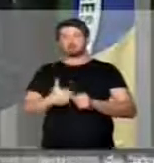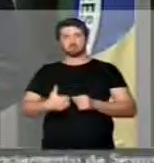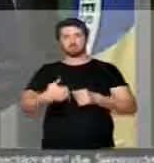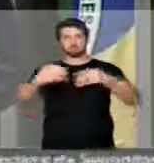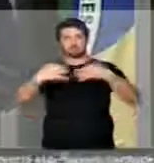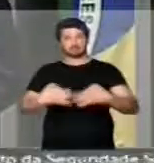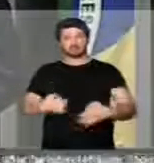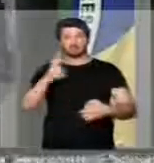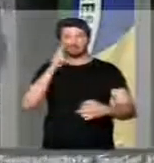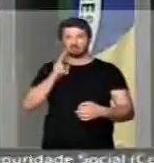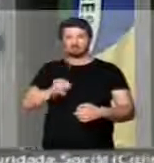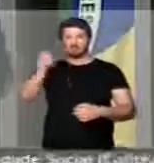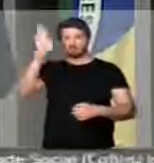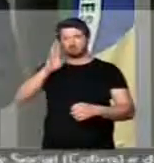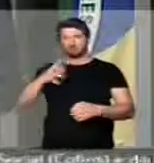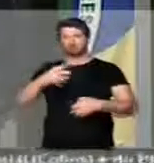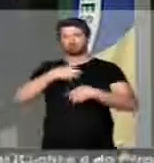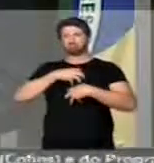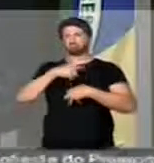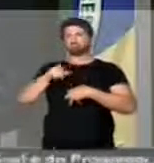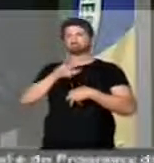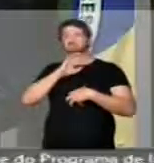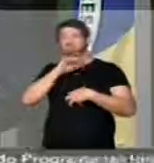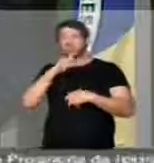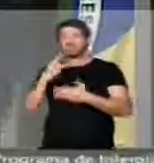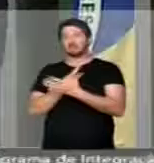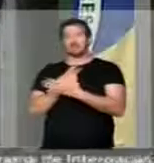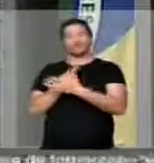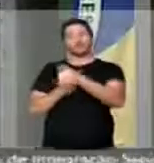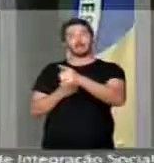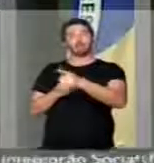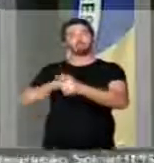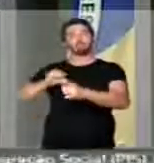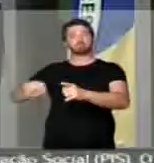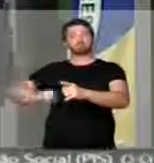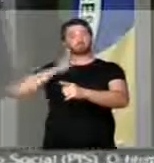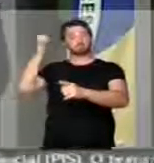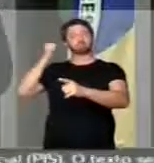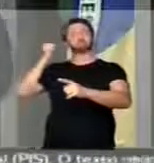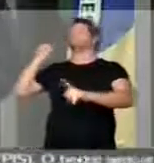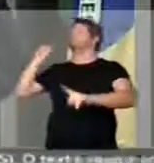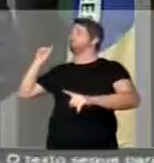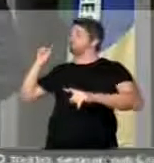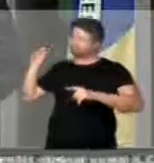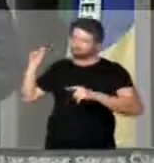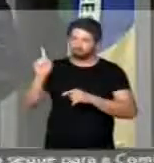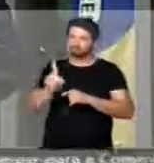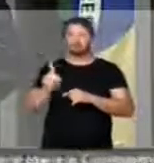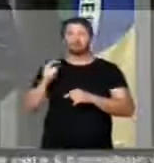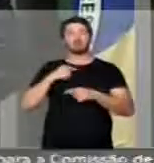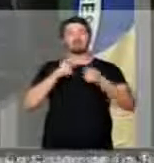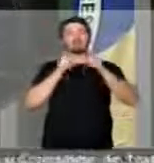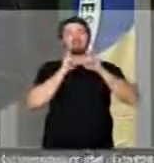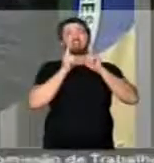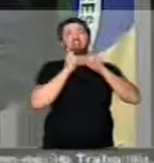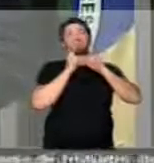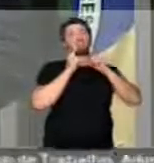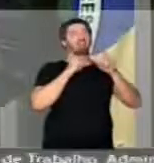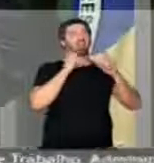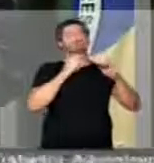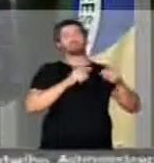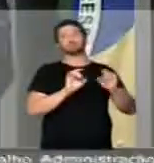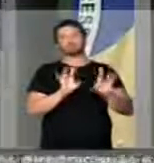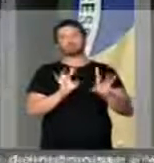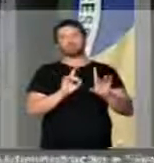situação do país indignando-se com aquilo que está errado, saem da trincheira da reclamação e do murmúrio